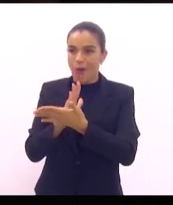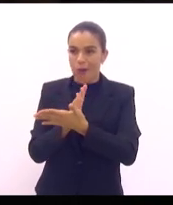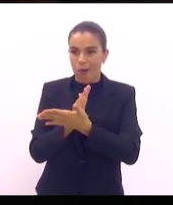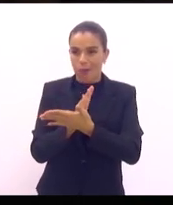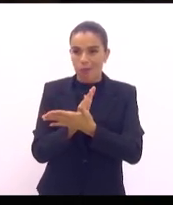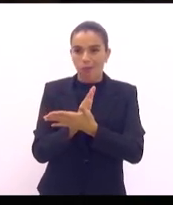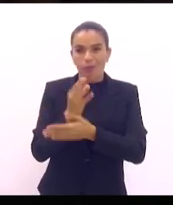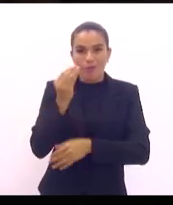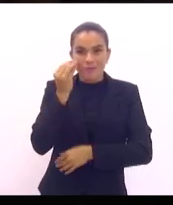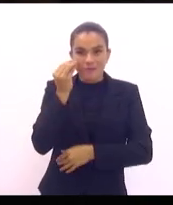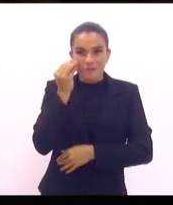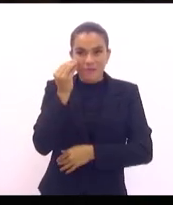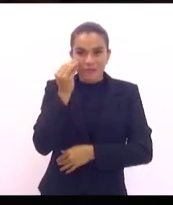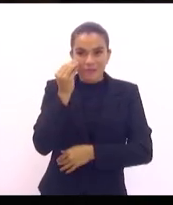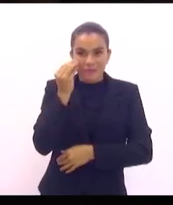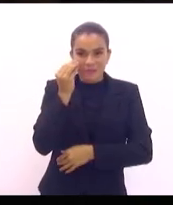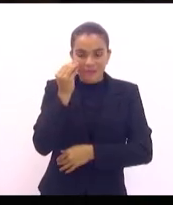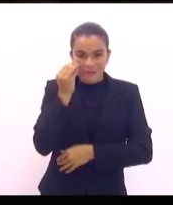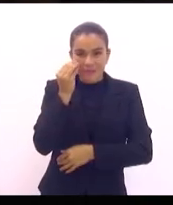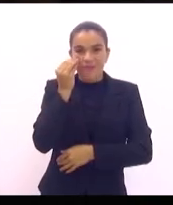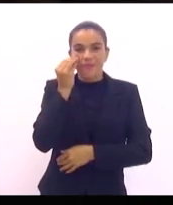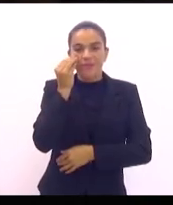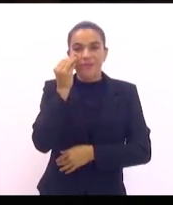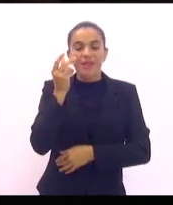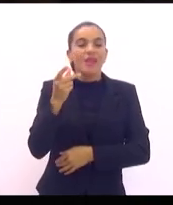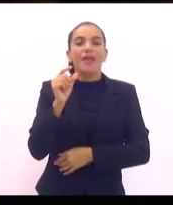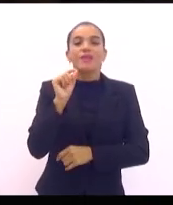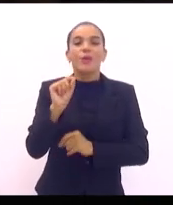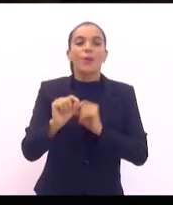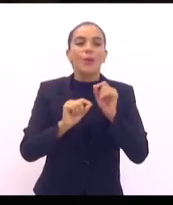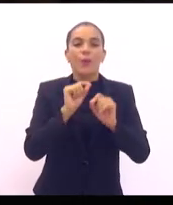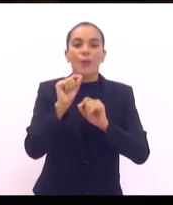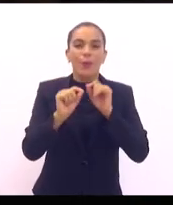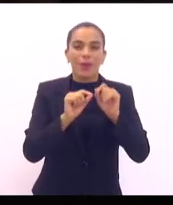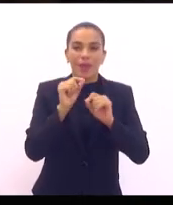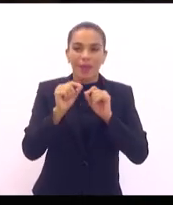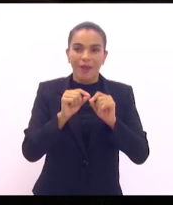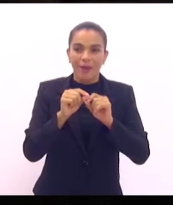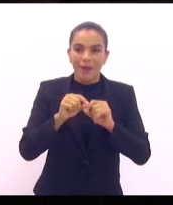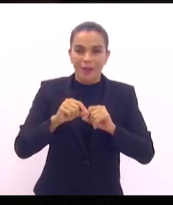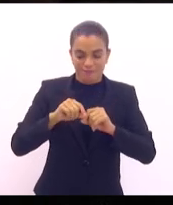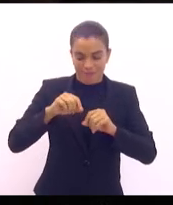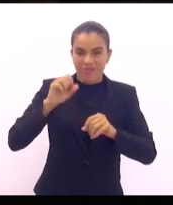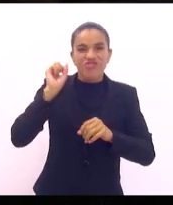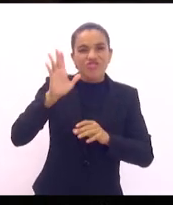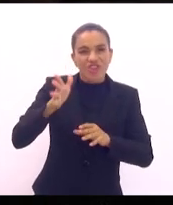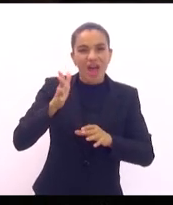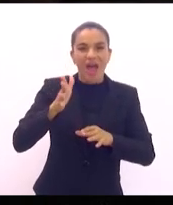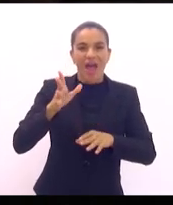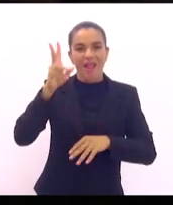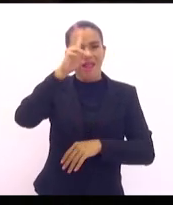tentam tirar do sepulcro o ideário nazifascista.